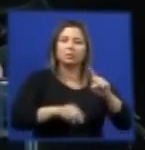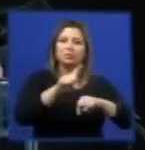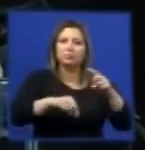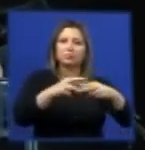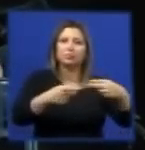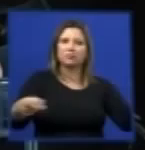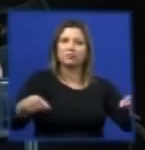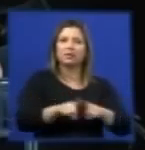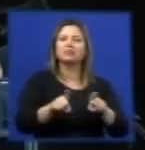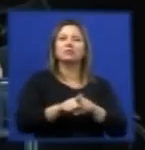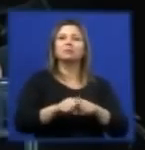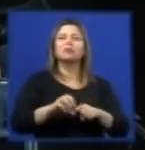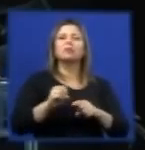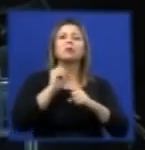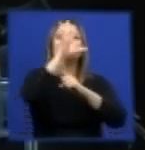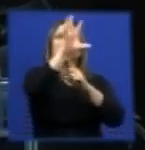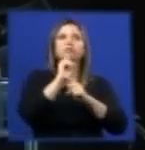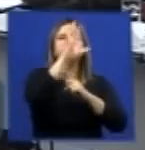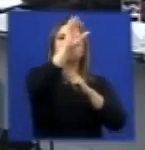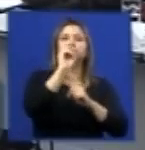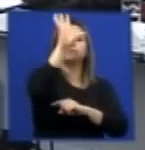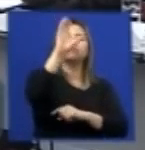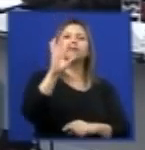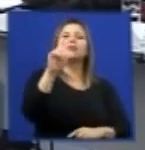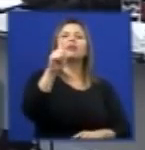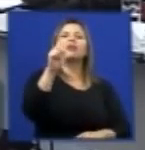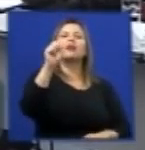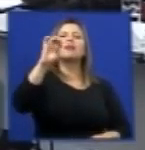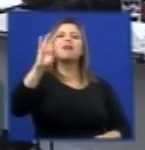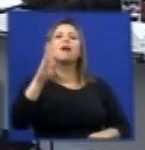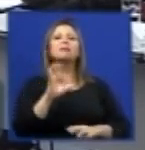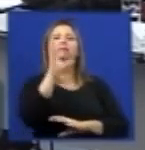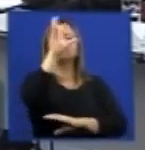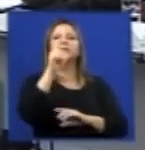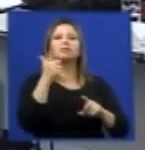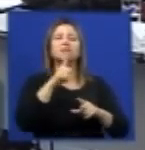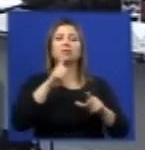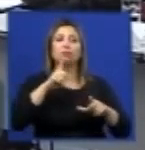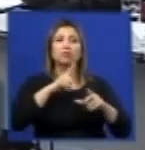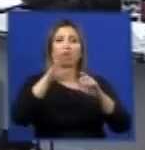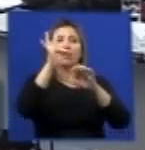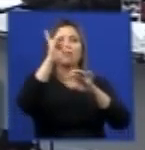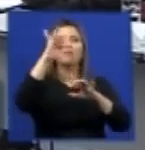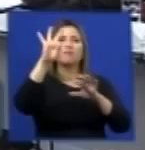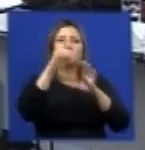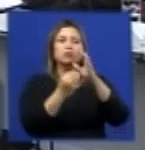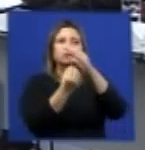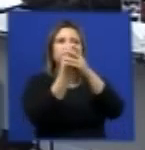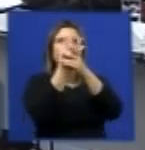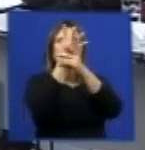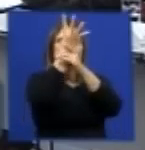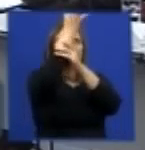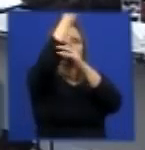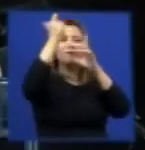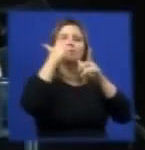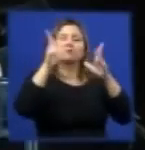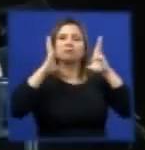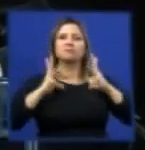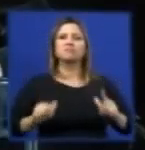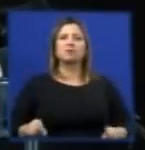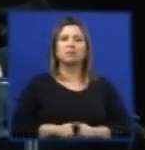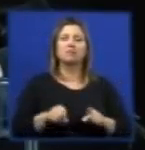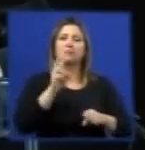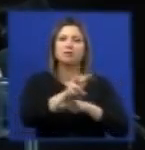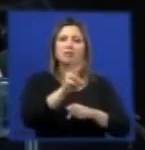filtrados são captados por filtros esses processos são controlados e existe legislação ambiental nas duas